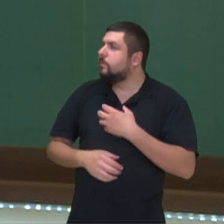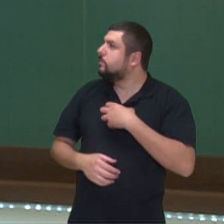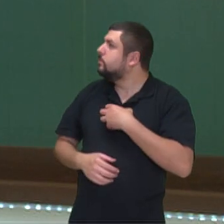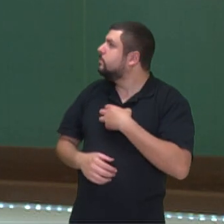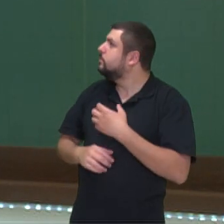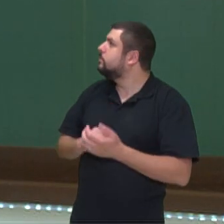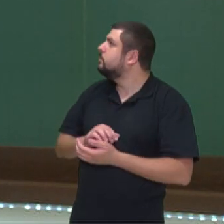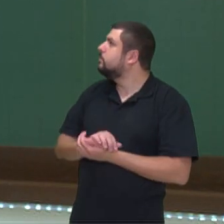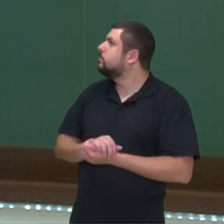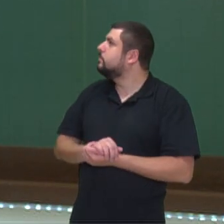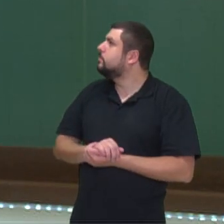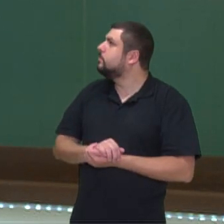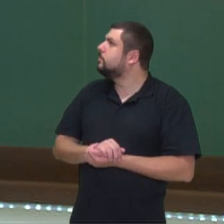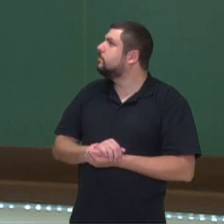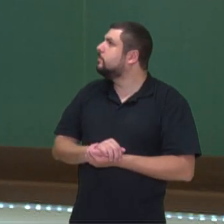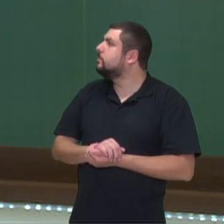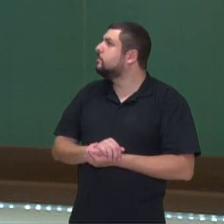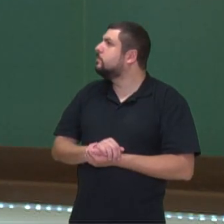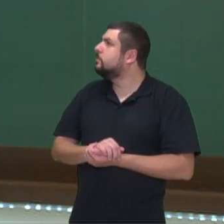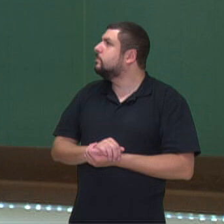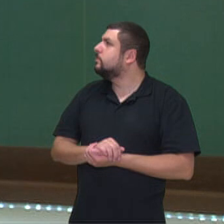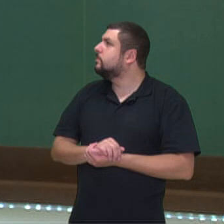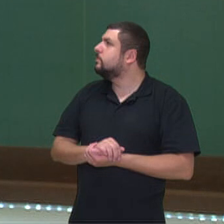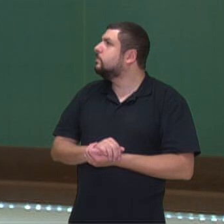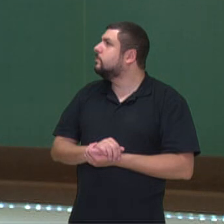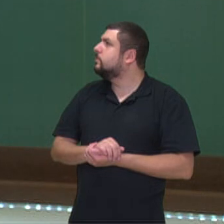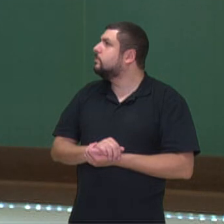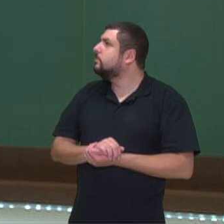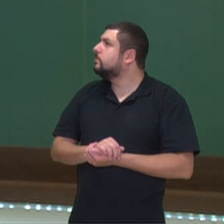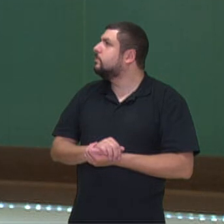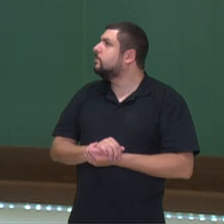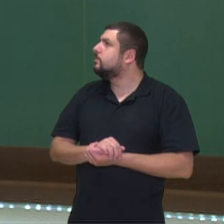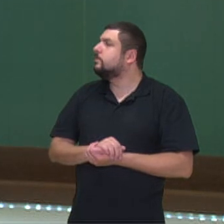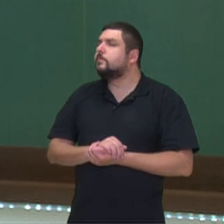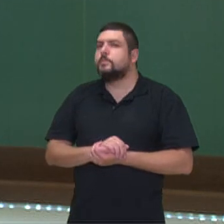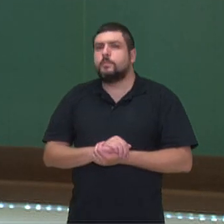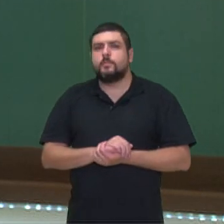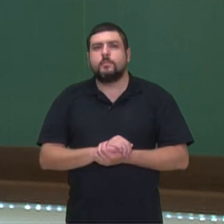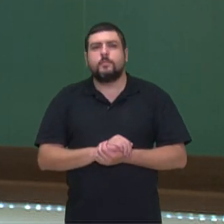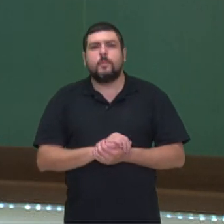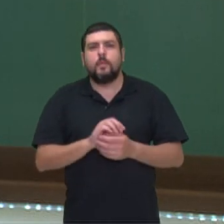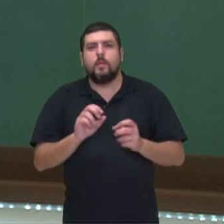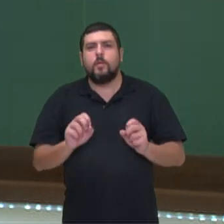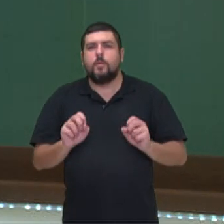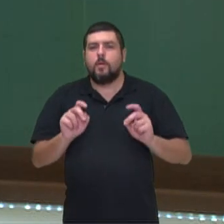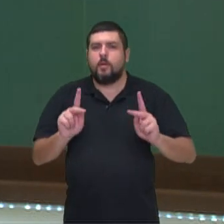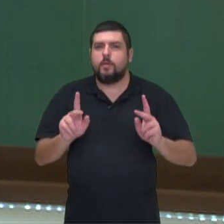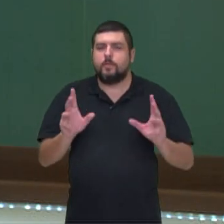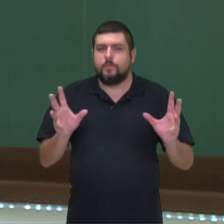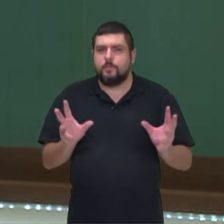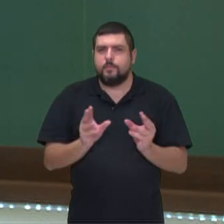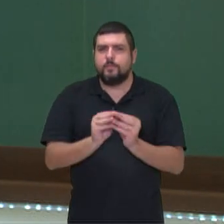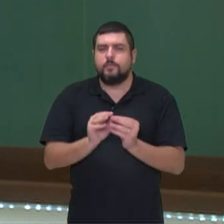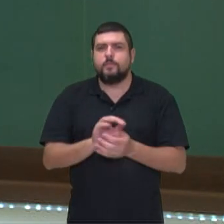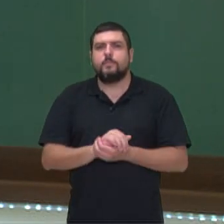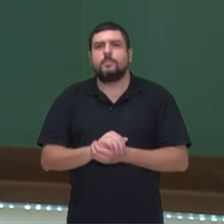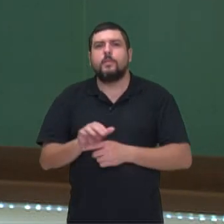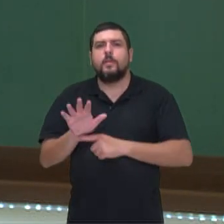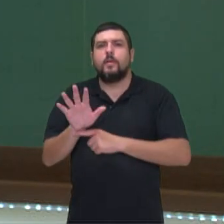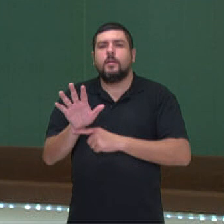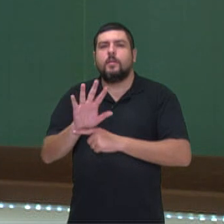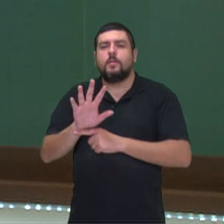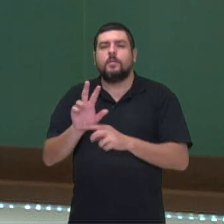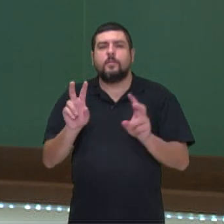menos 1 e 1 e zero. Aí, nós temos essas coordenadas. Muito bem, gente, isso aí. Então, gente, neste